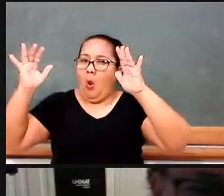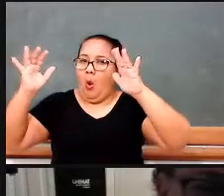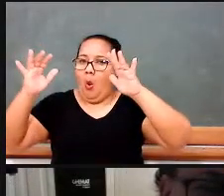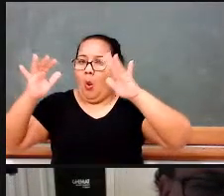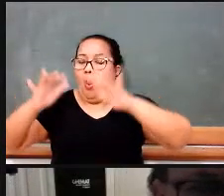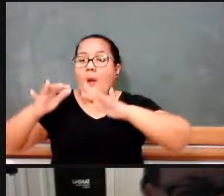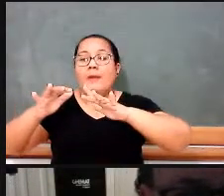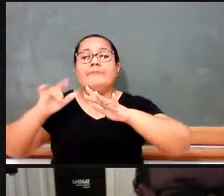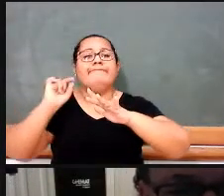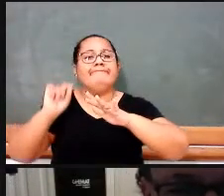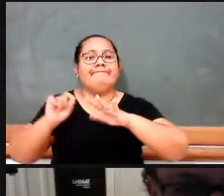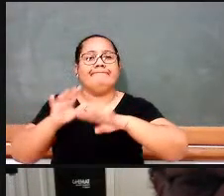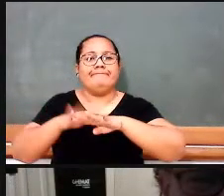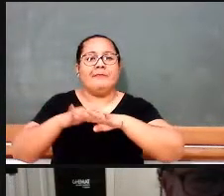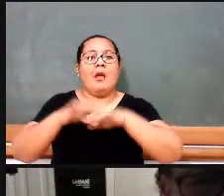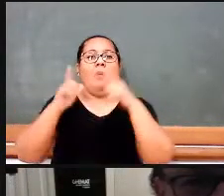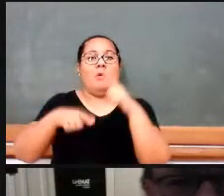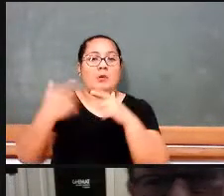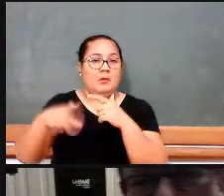em Cuiabá.